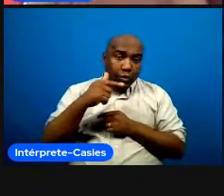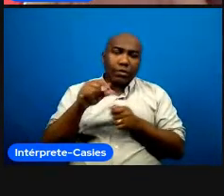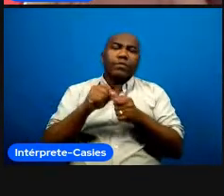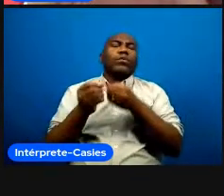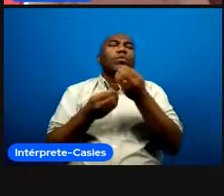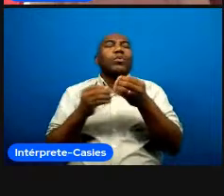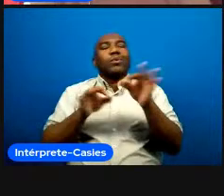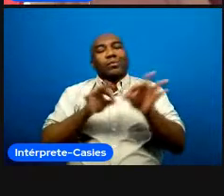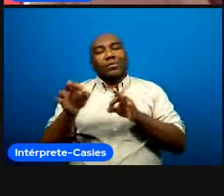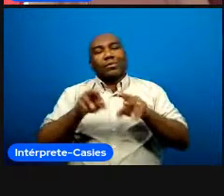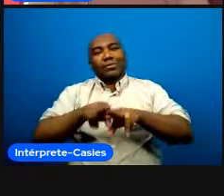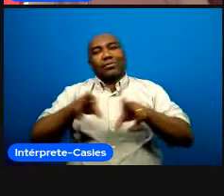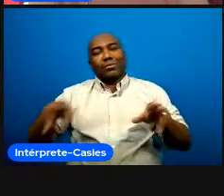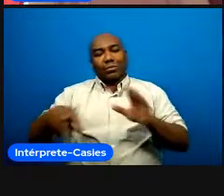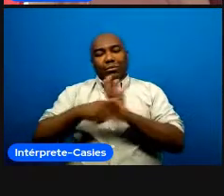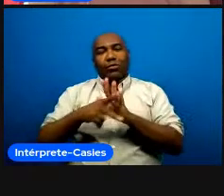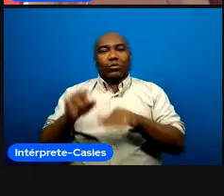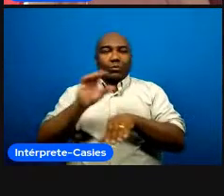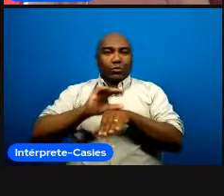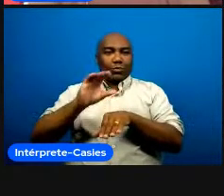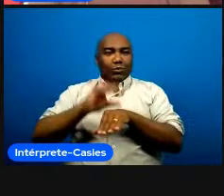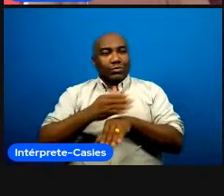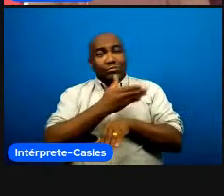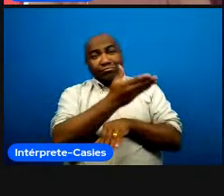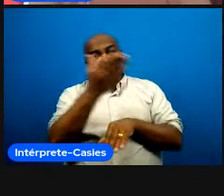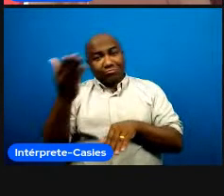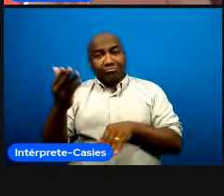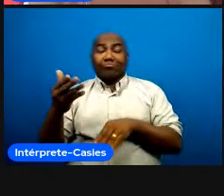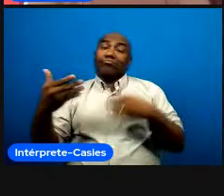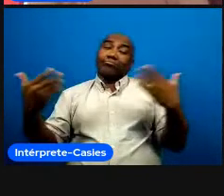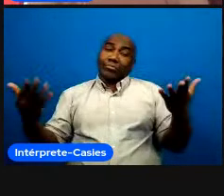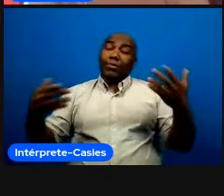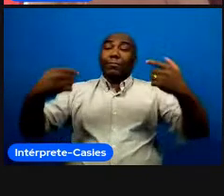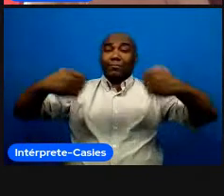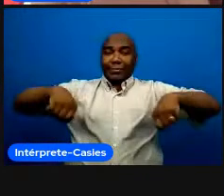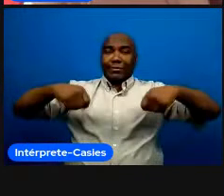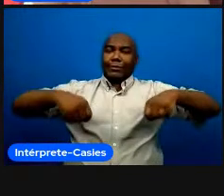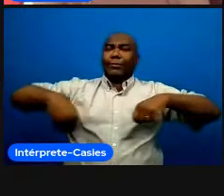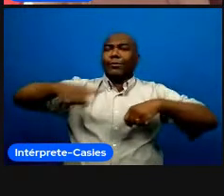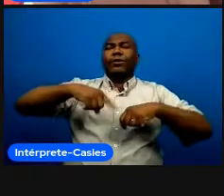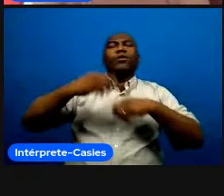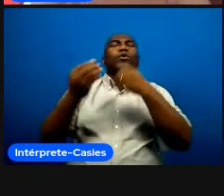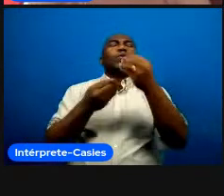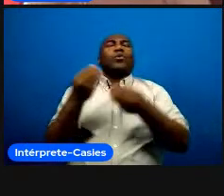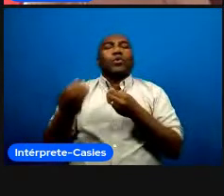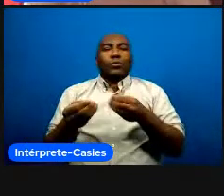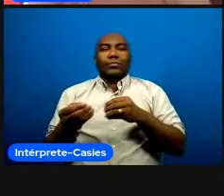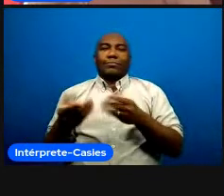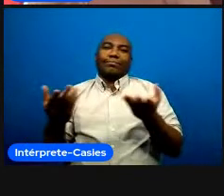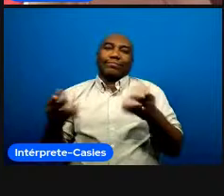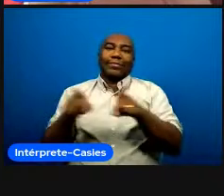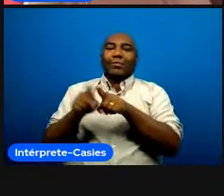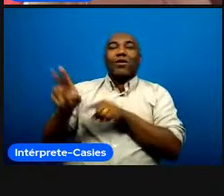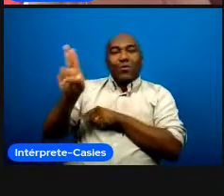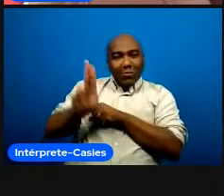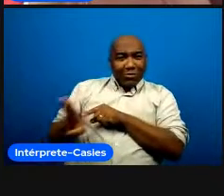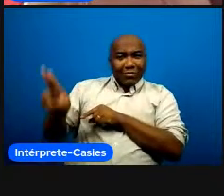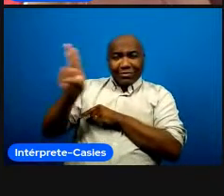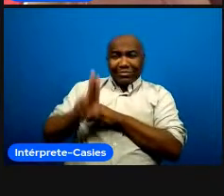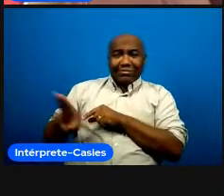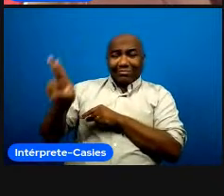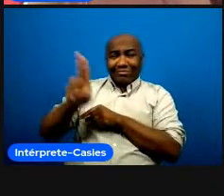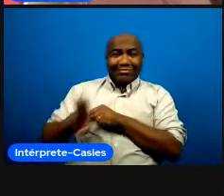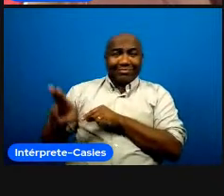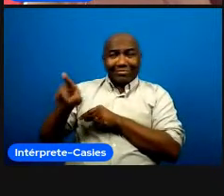porque o curso não está pensando nisso então a gente precisa pensar em algumas coisas e na universidade isso também tem sido bastante